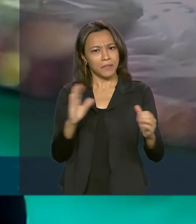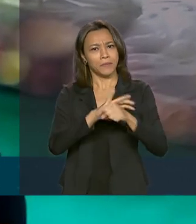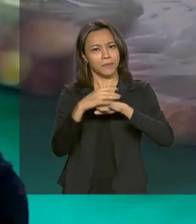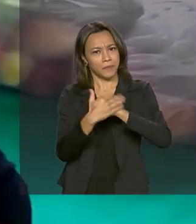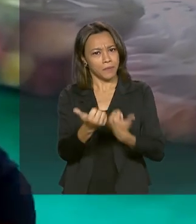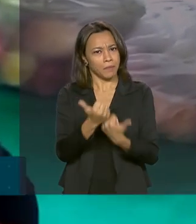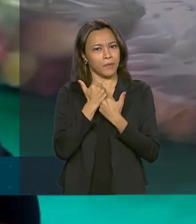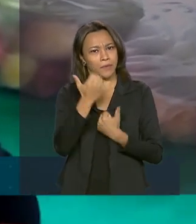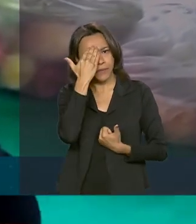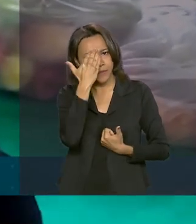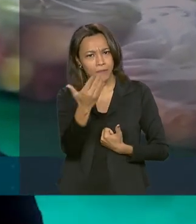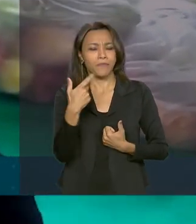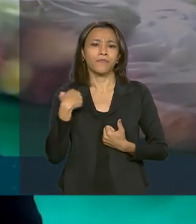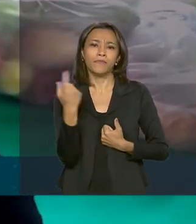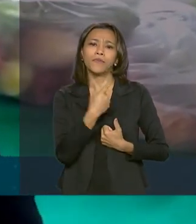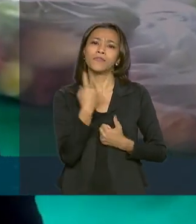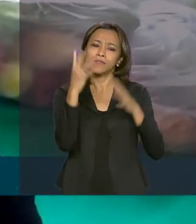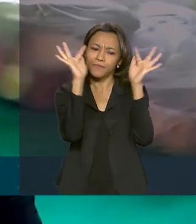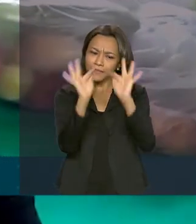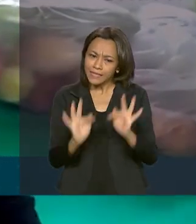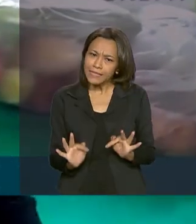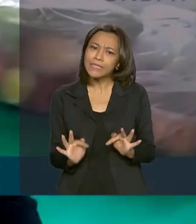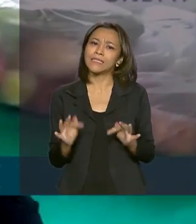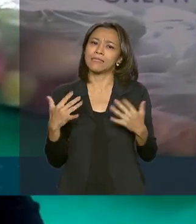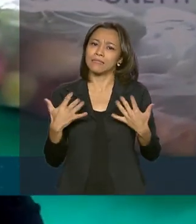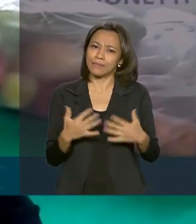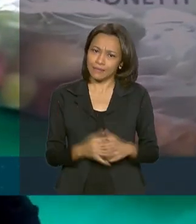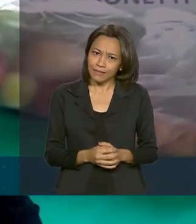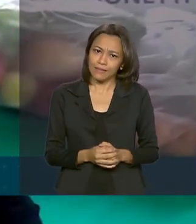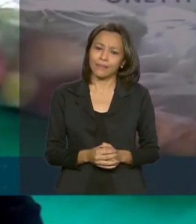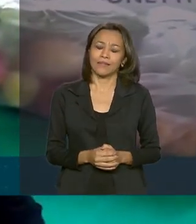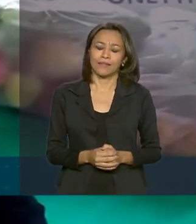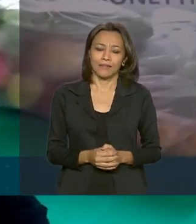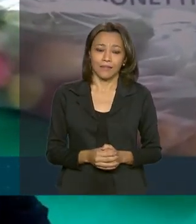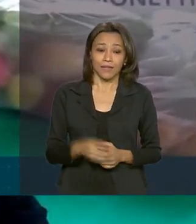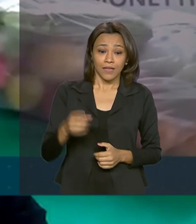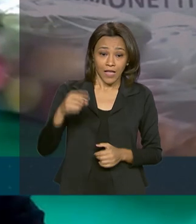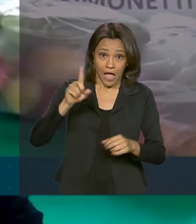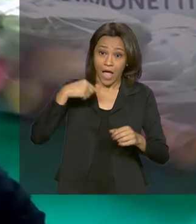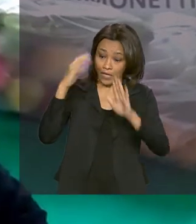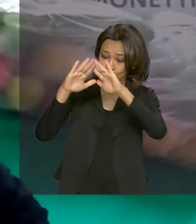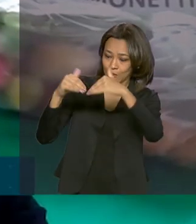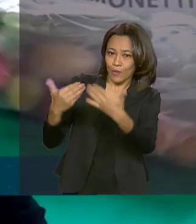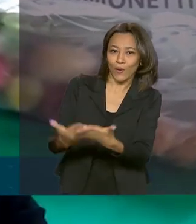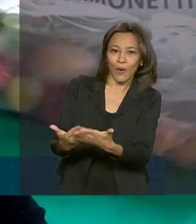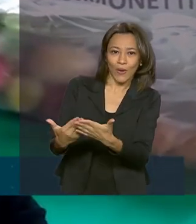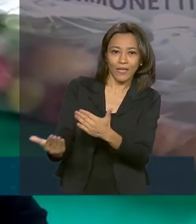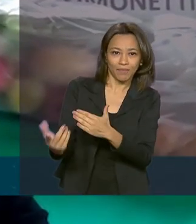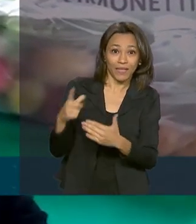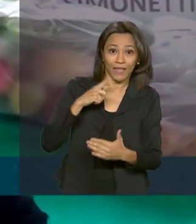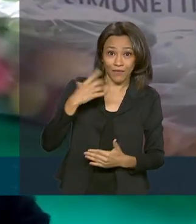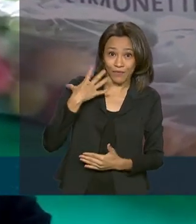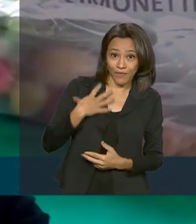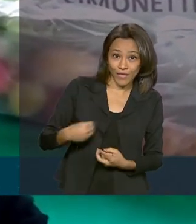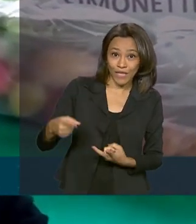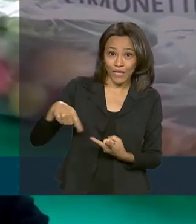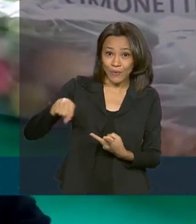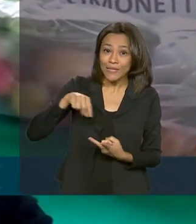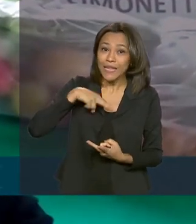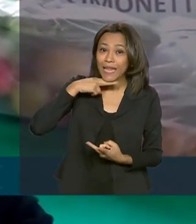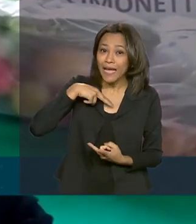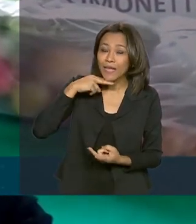muito felizes que estamos sendo amparados pela nossa escola porque tenho filhos e netos